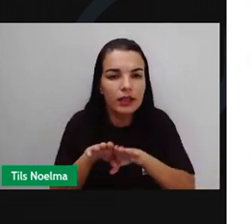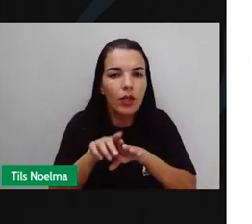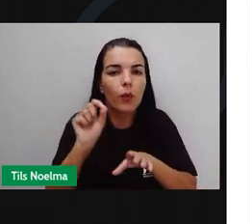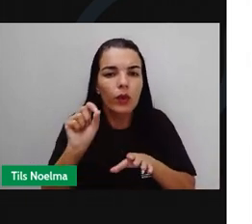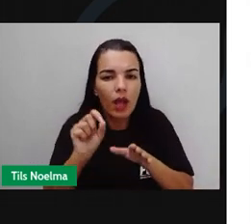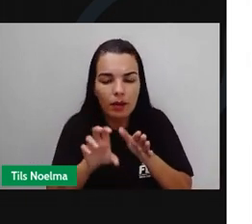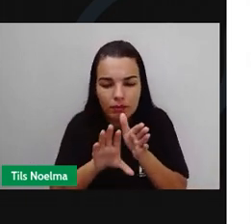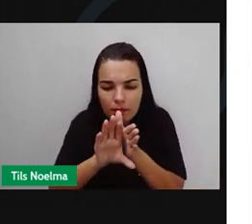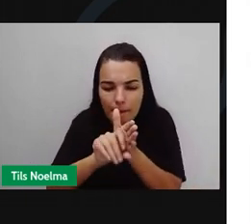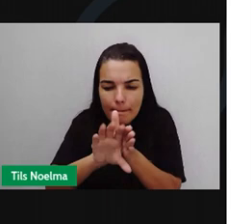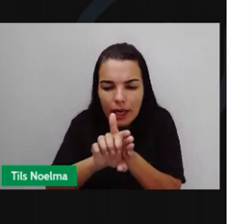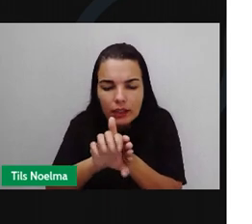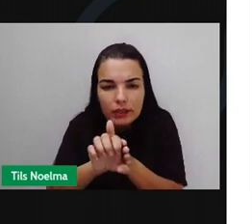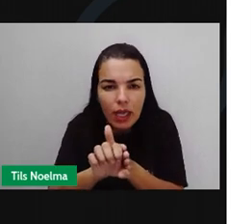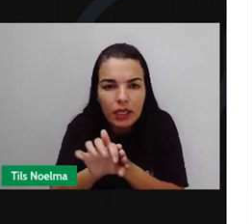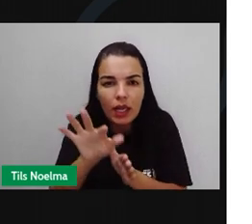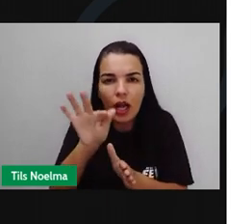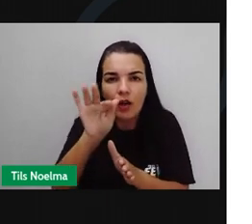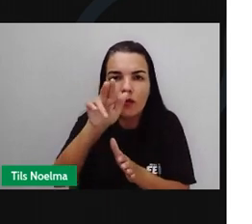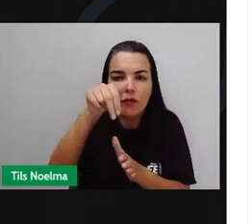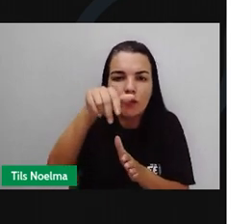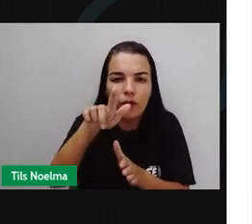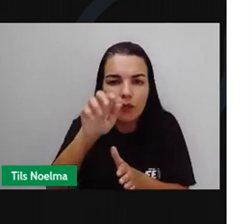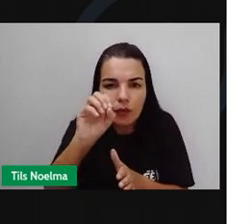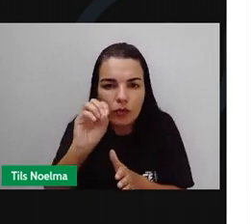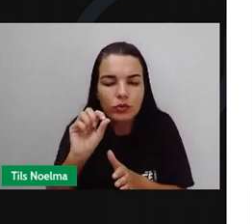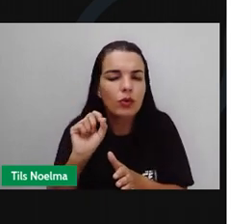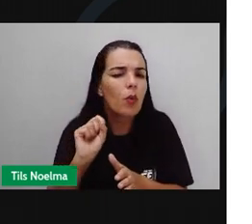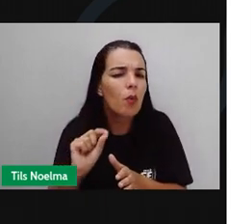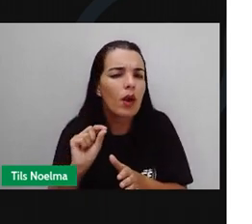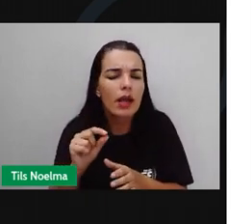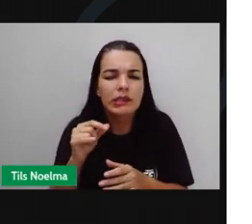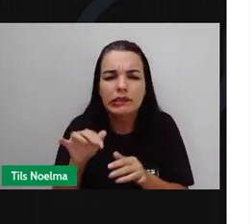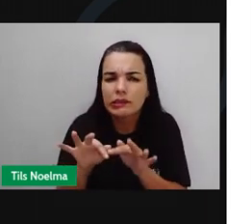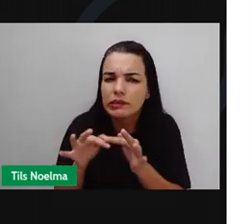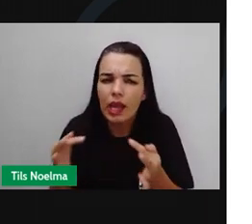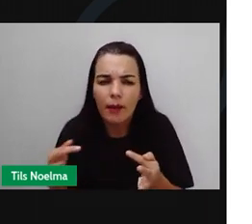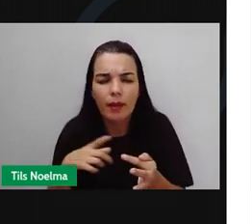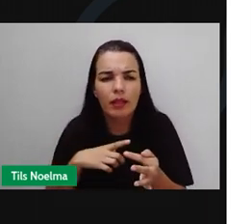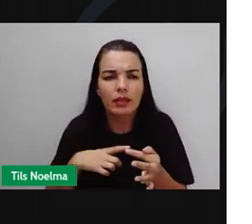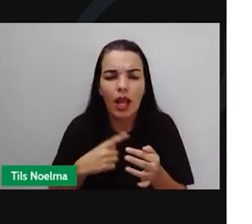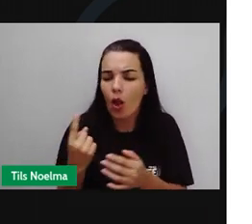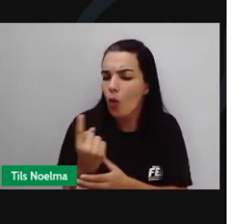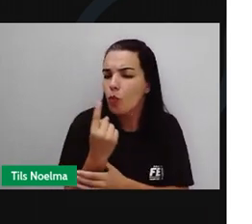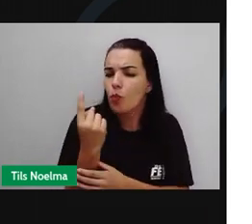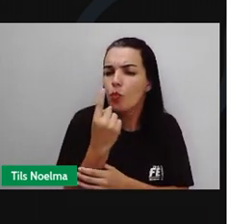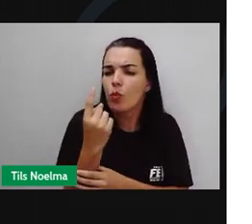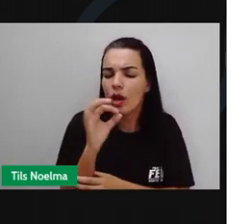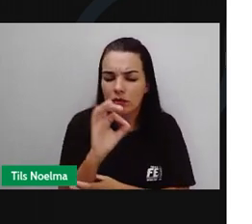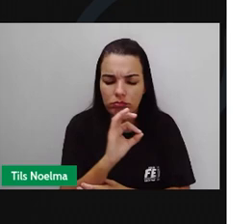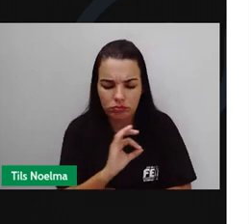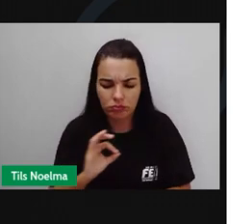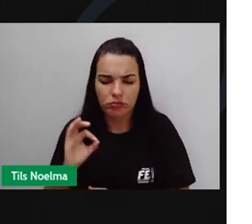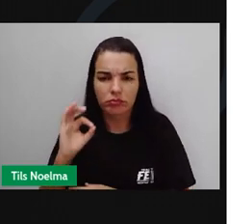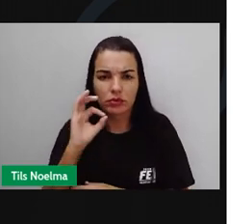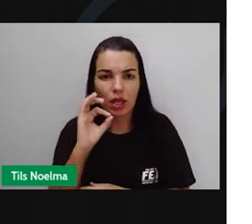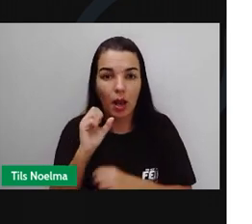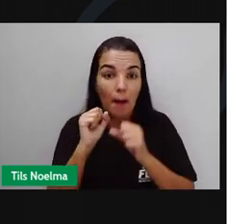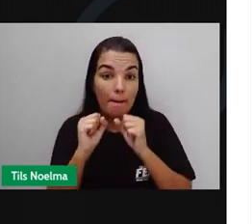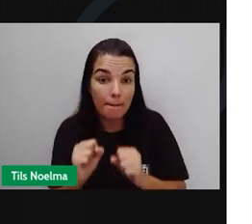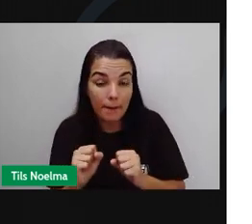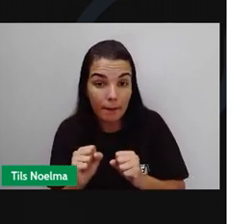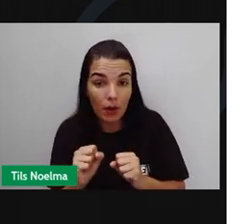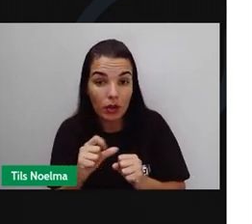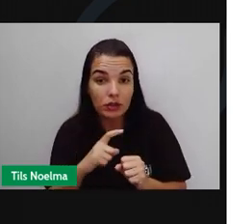Os micro-organismos são seres vivos bastante simples, geralmente formados por uma única célula. Podem ser